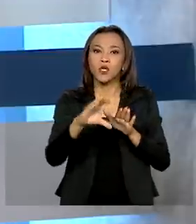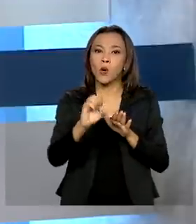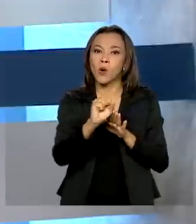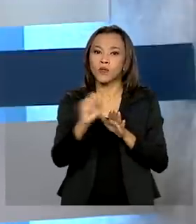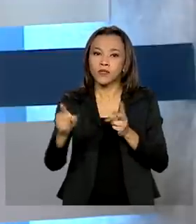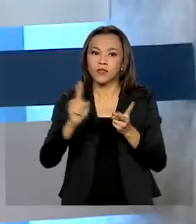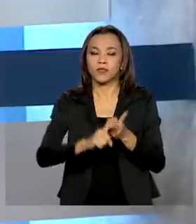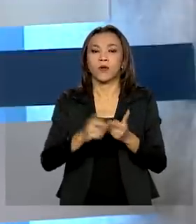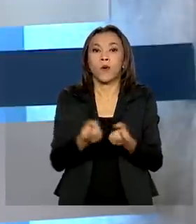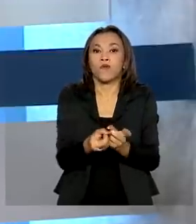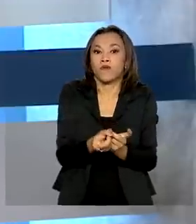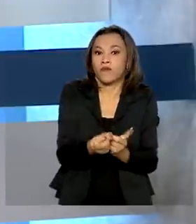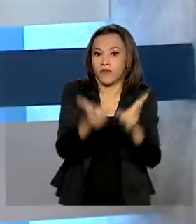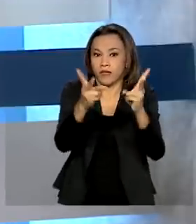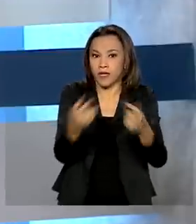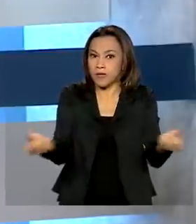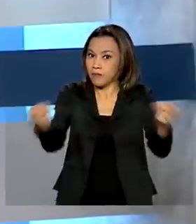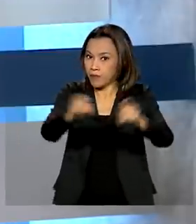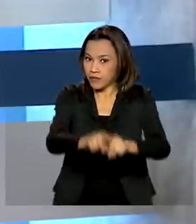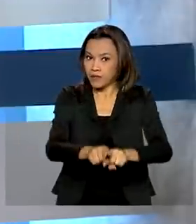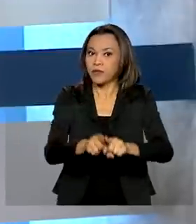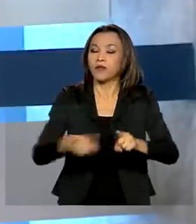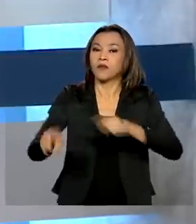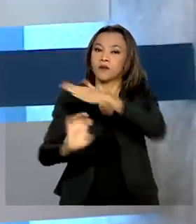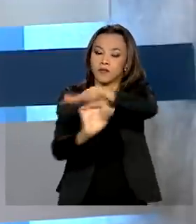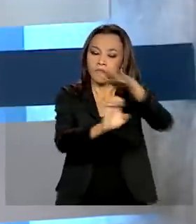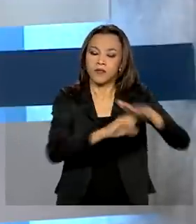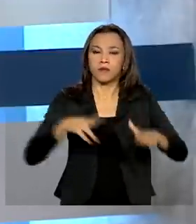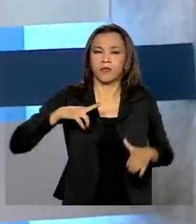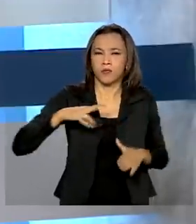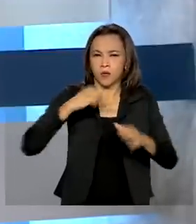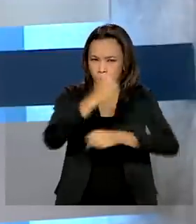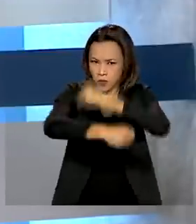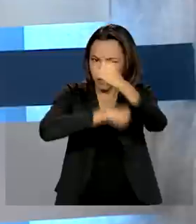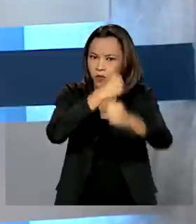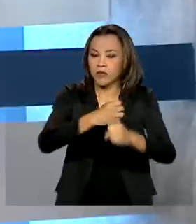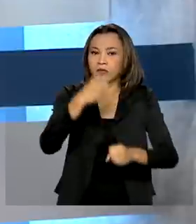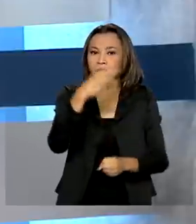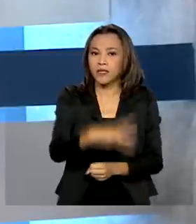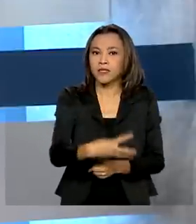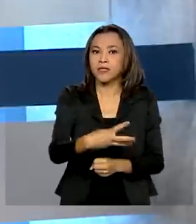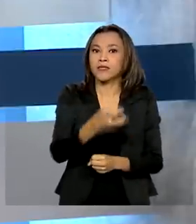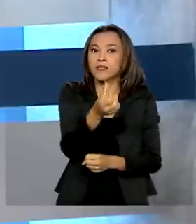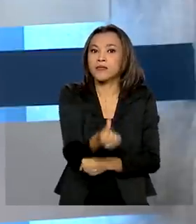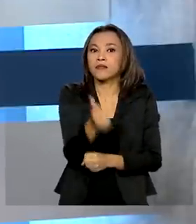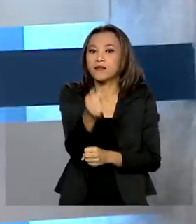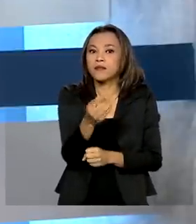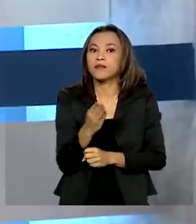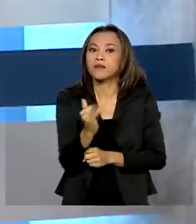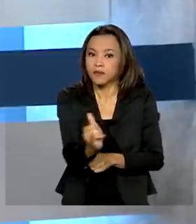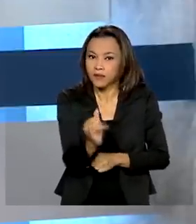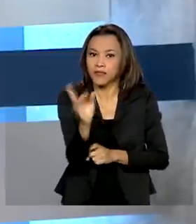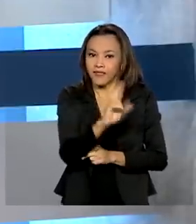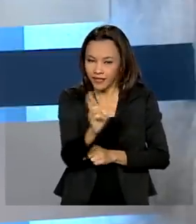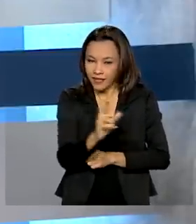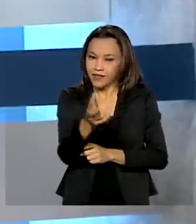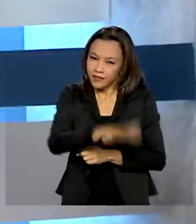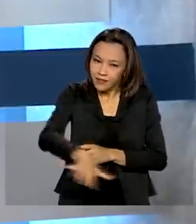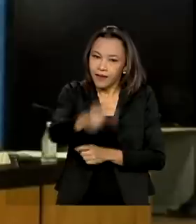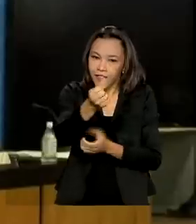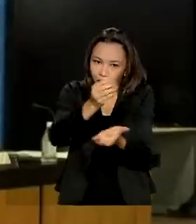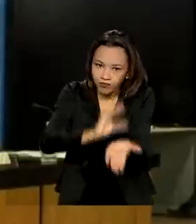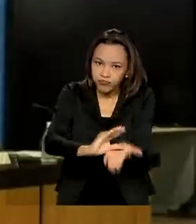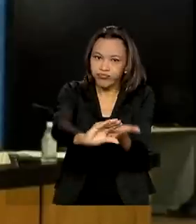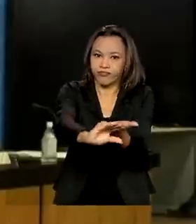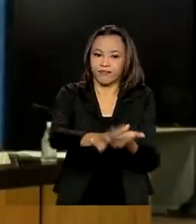parcerias com a iniciativa privada. Para o ano que vem, estão previstos R$ 367 bilhões em investimentos.